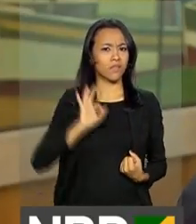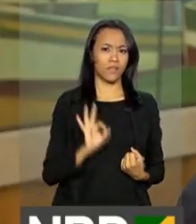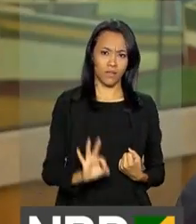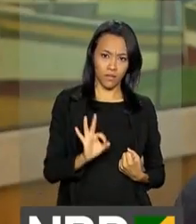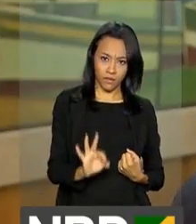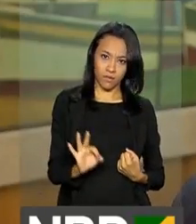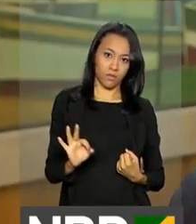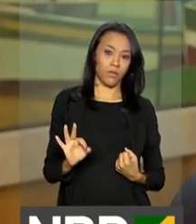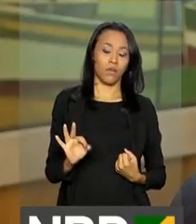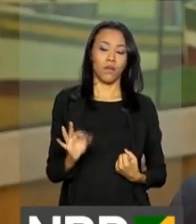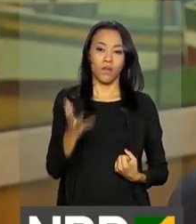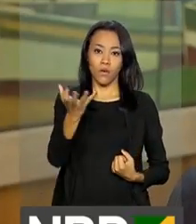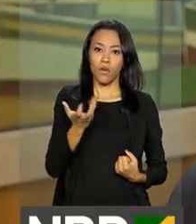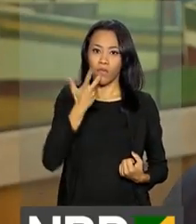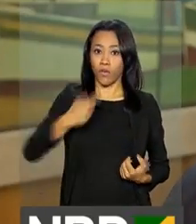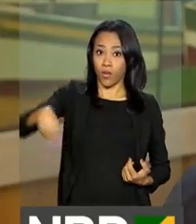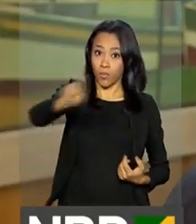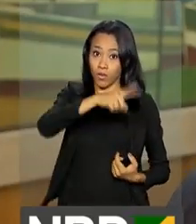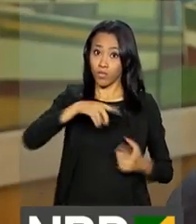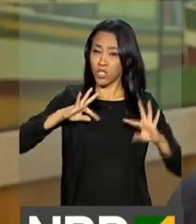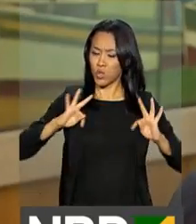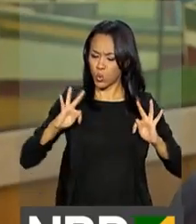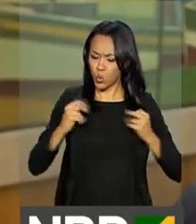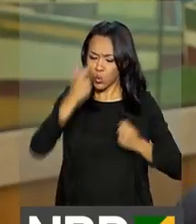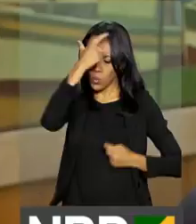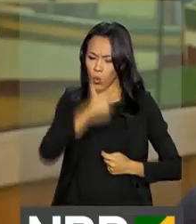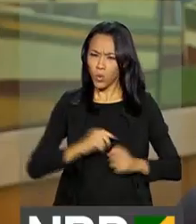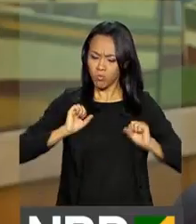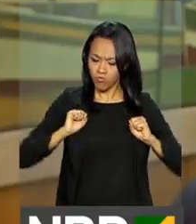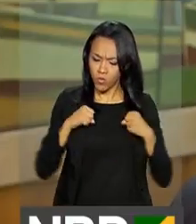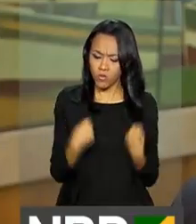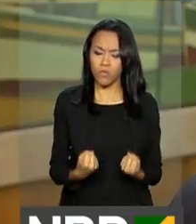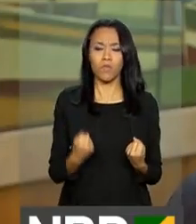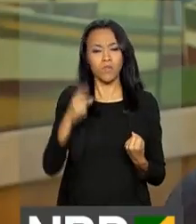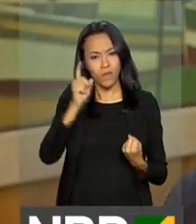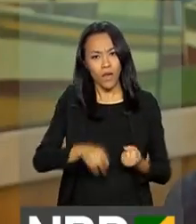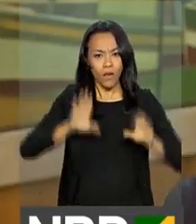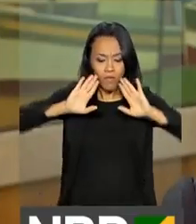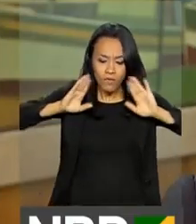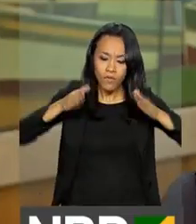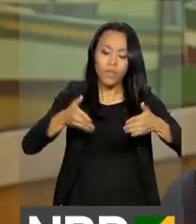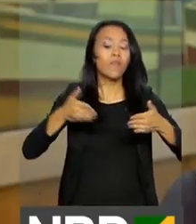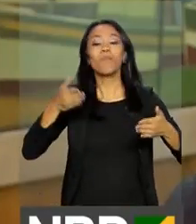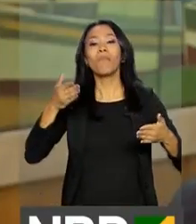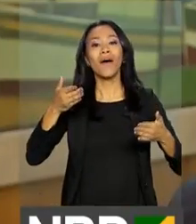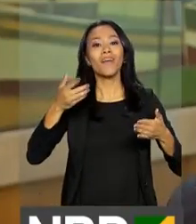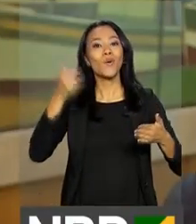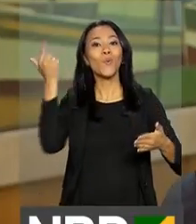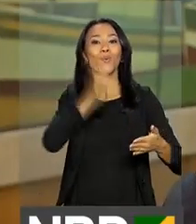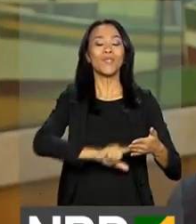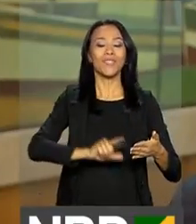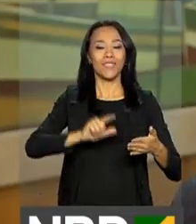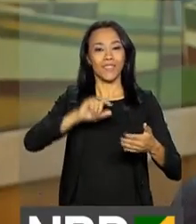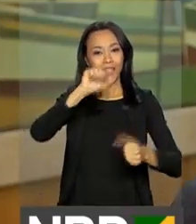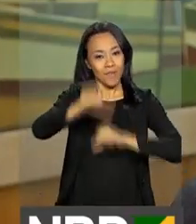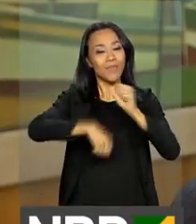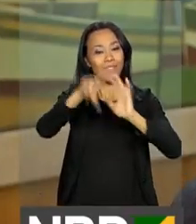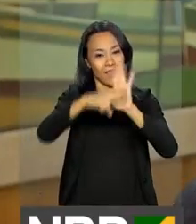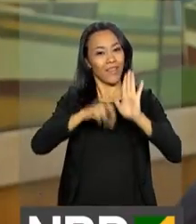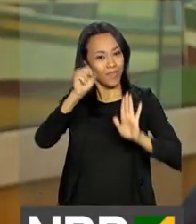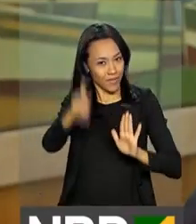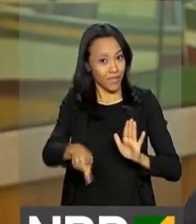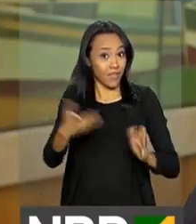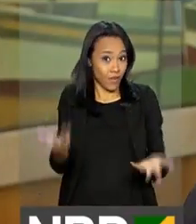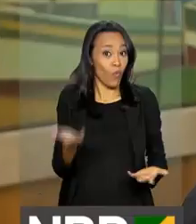Eu quero transmitir a ideia de que toda a minha energia está voltada para concluir a reforma da Previdência.